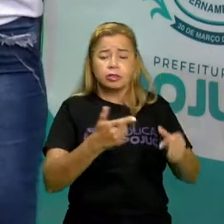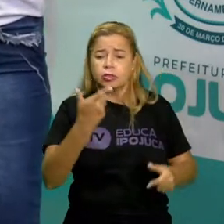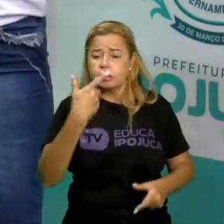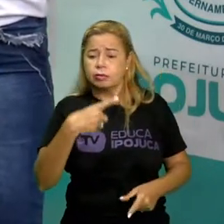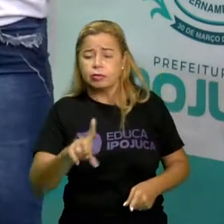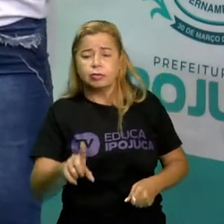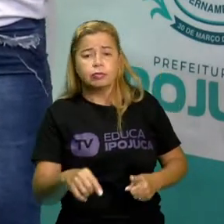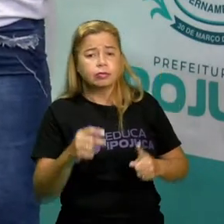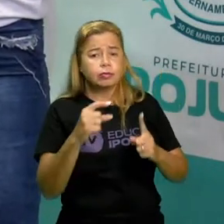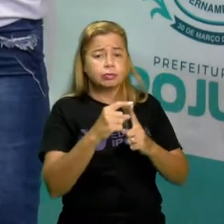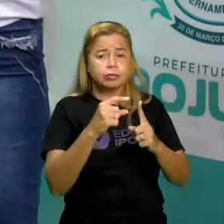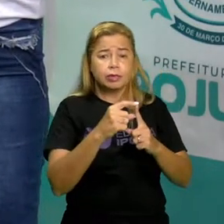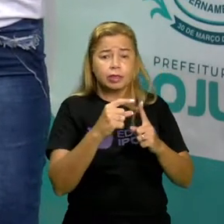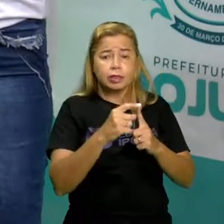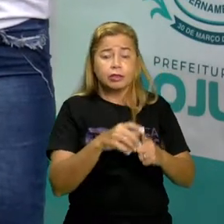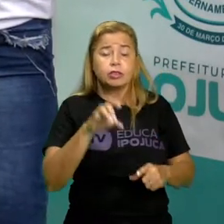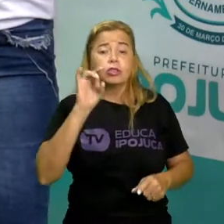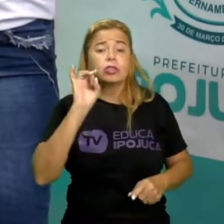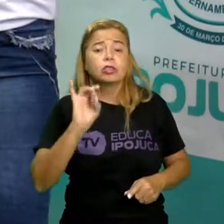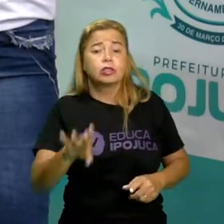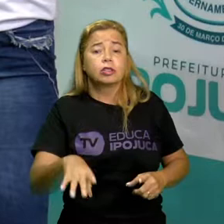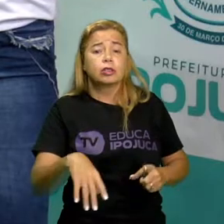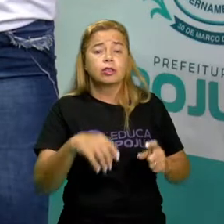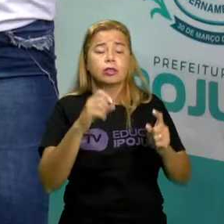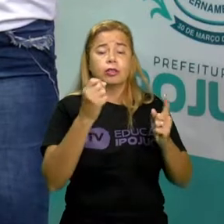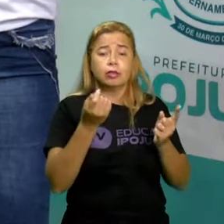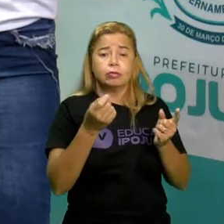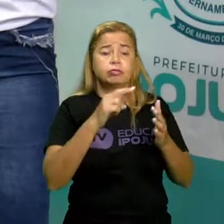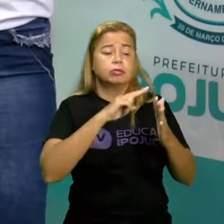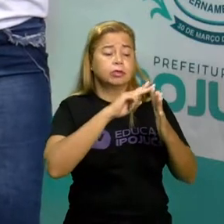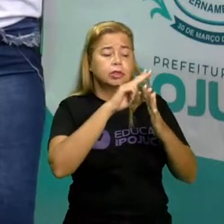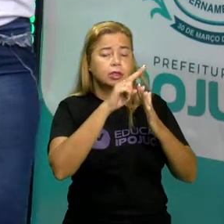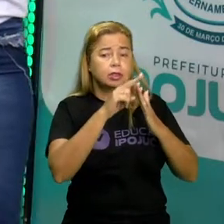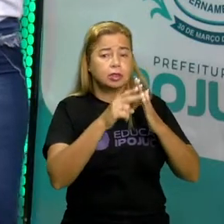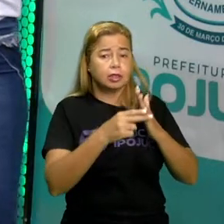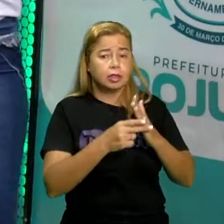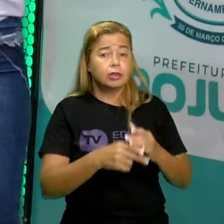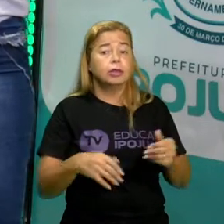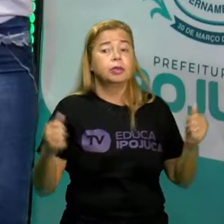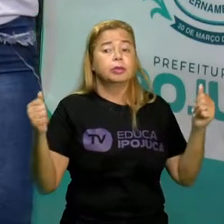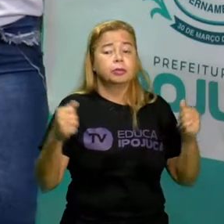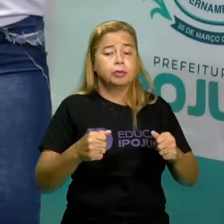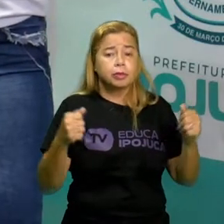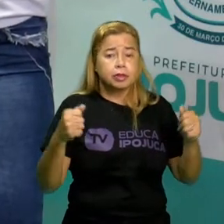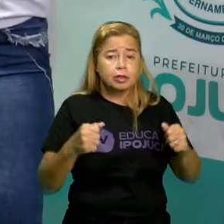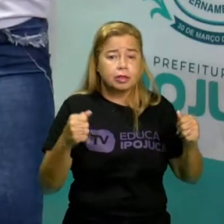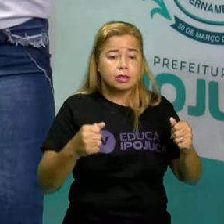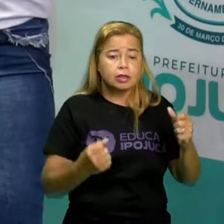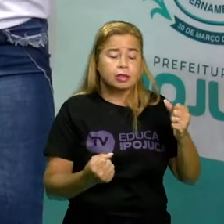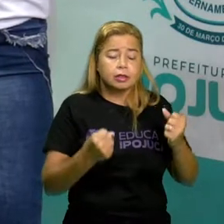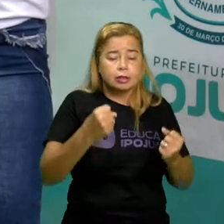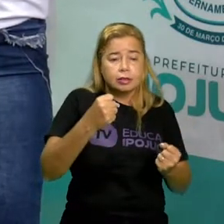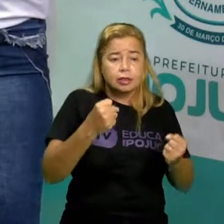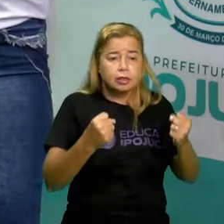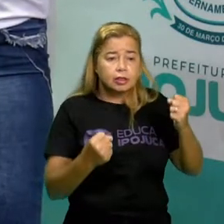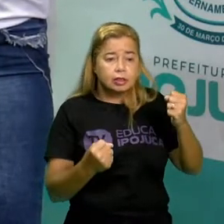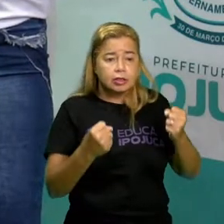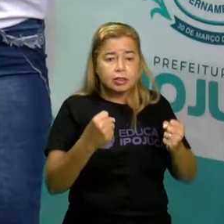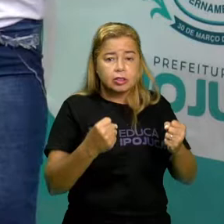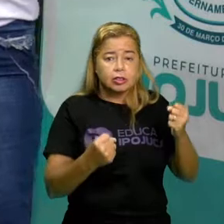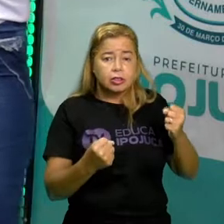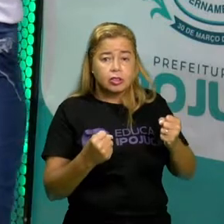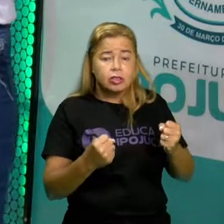apenas o quê? O desenho que está nos informando o quê? Devemos dirigir com cuidado, né, isso? E